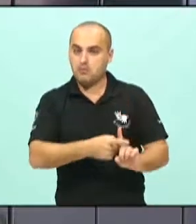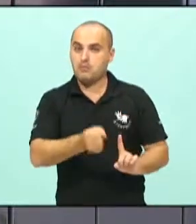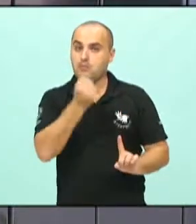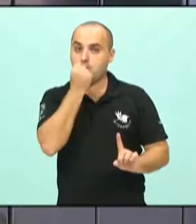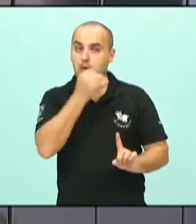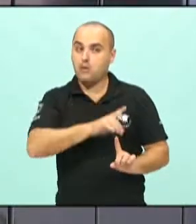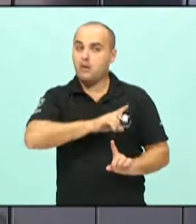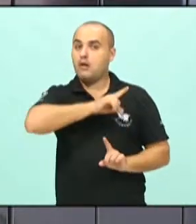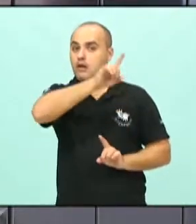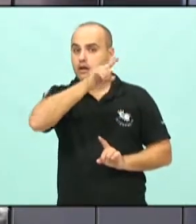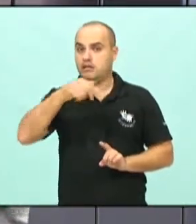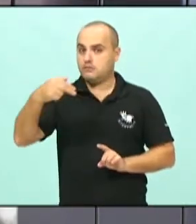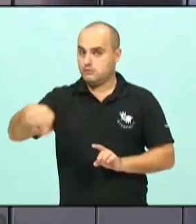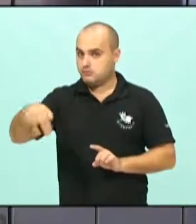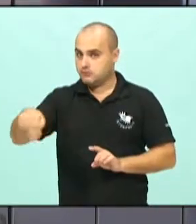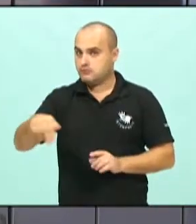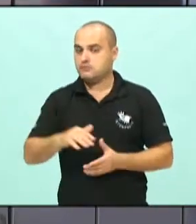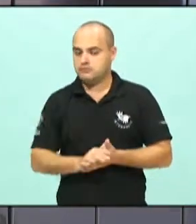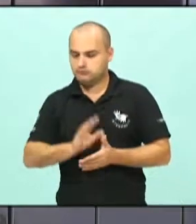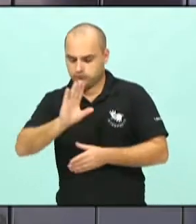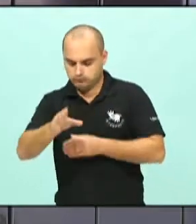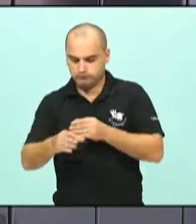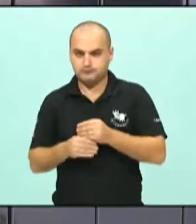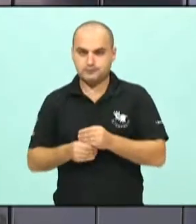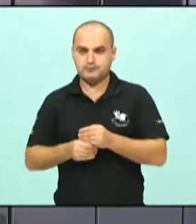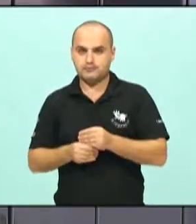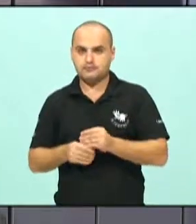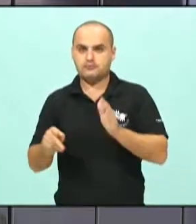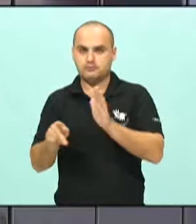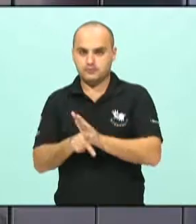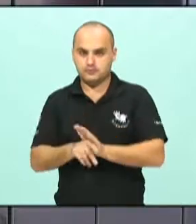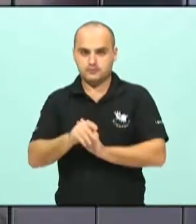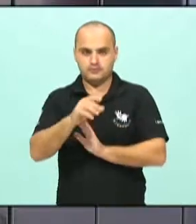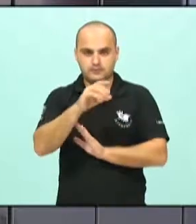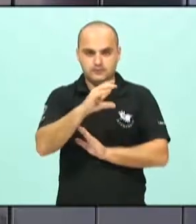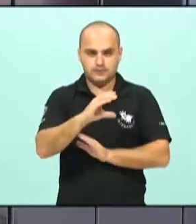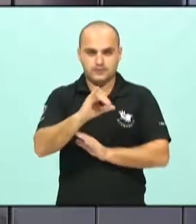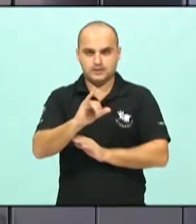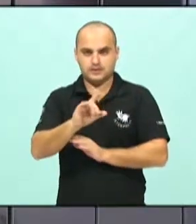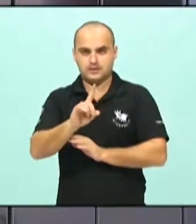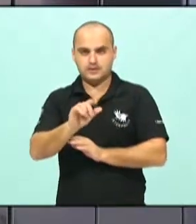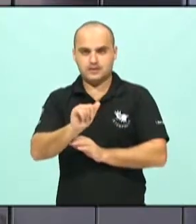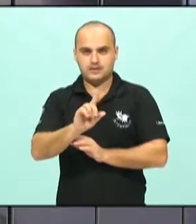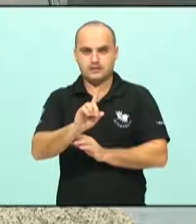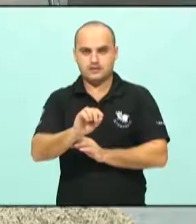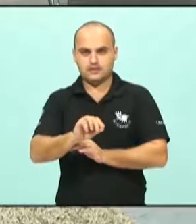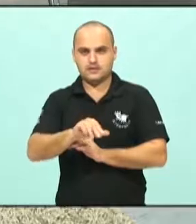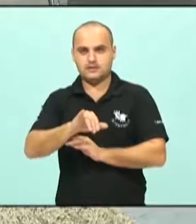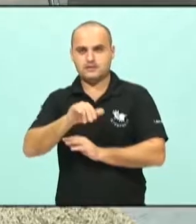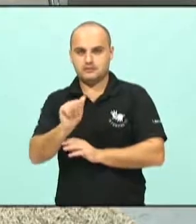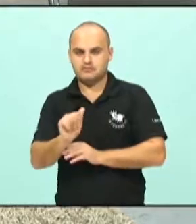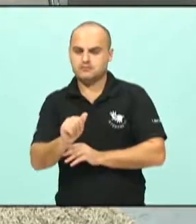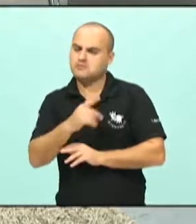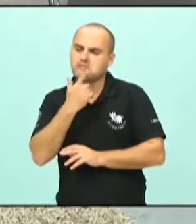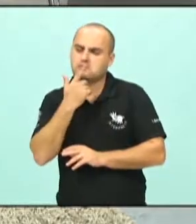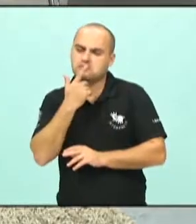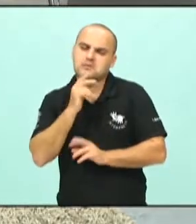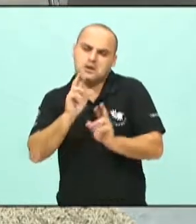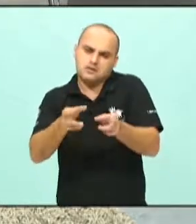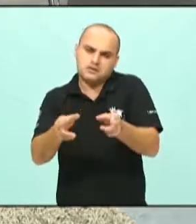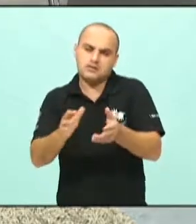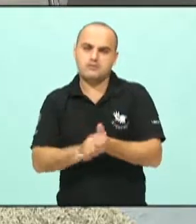vindo a aderir e fazer parte do Cidadania 23, em Balneário Pissarras, isso falando aqui da nossa região,